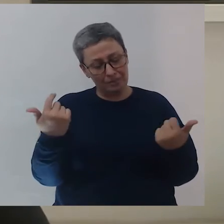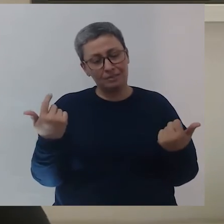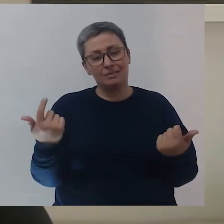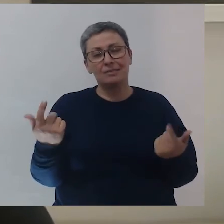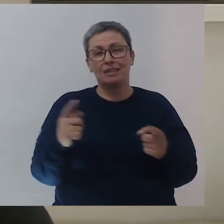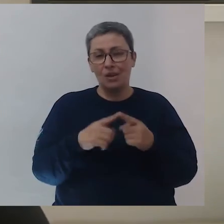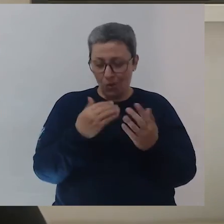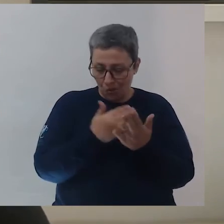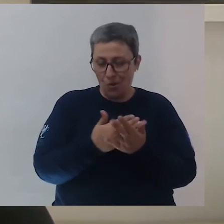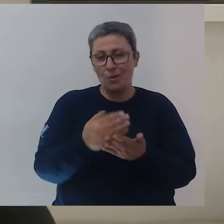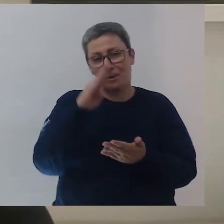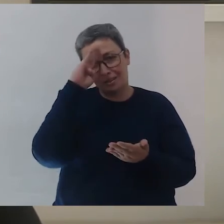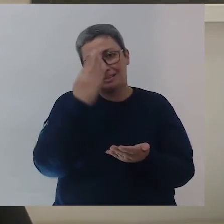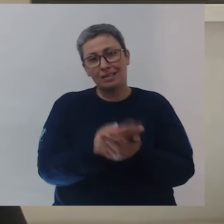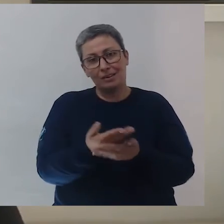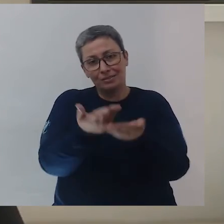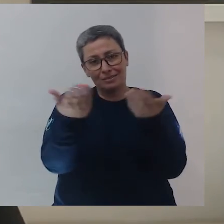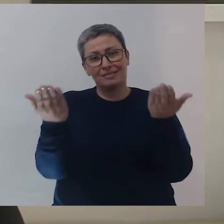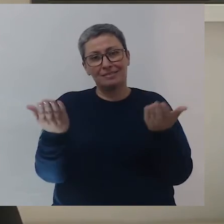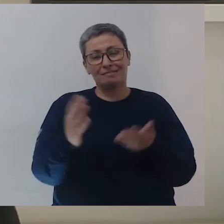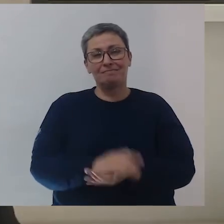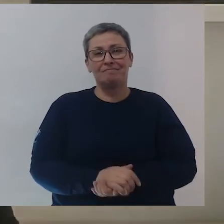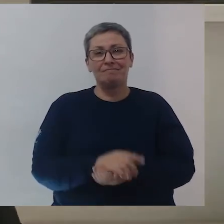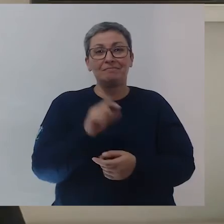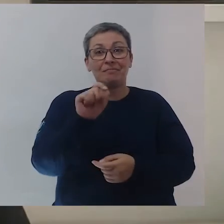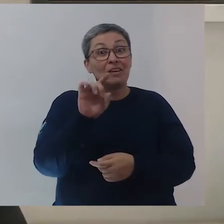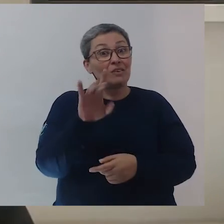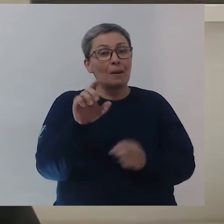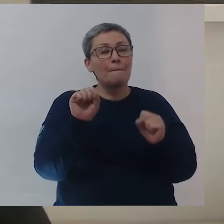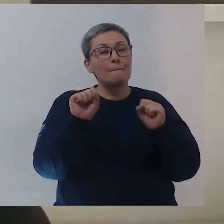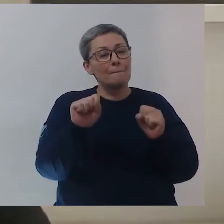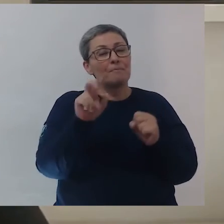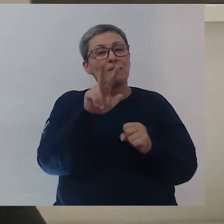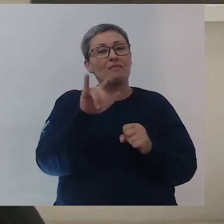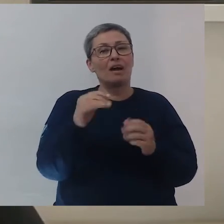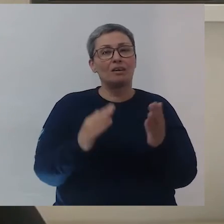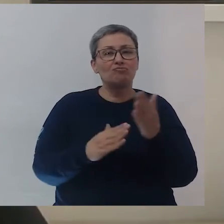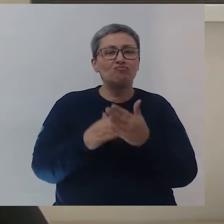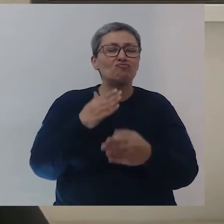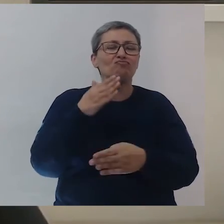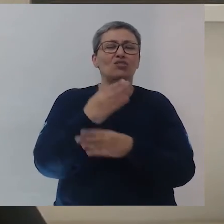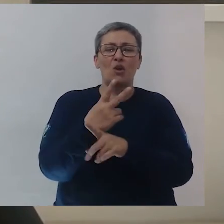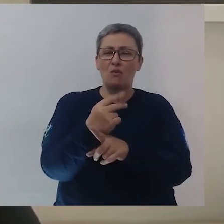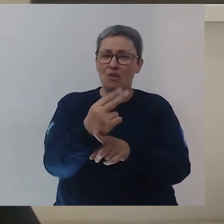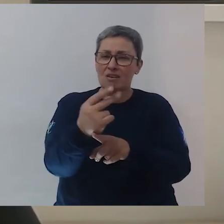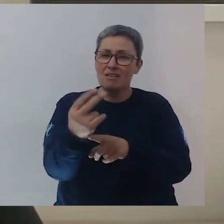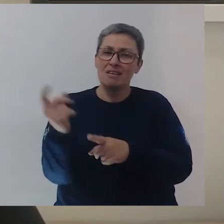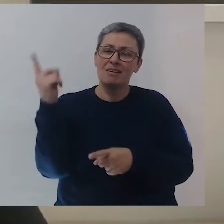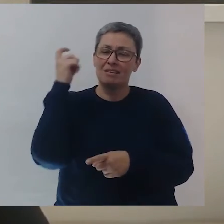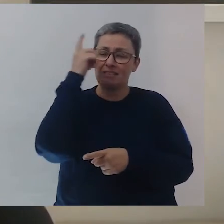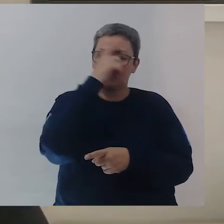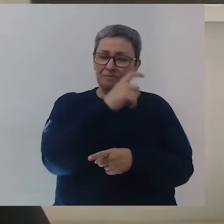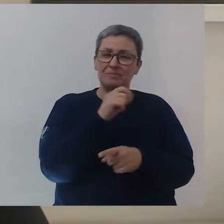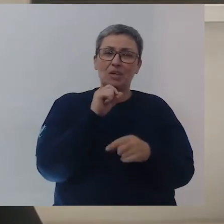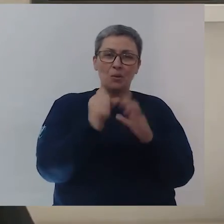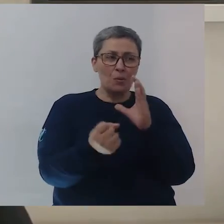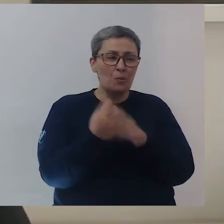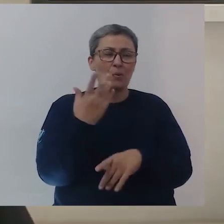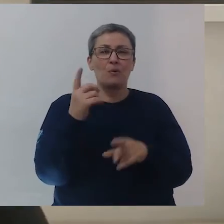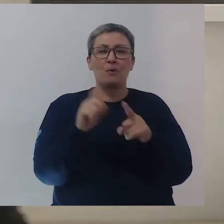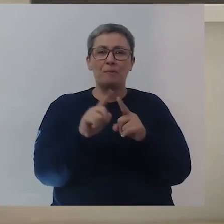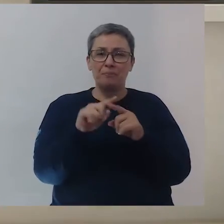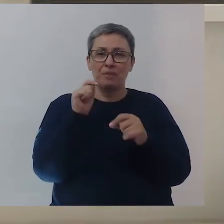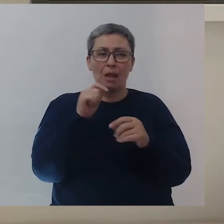de começar a acreditar em você mesmo, tá? Só assim você vai conseguir vencer os obstáculos que surgirem para você,